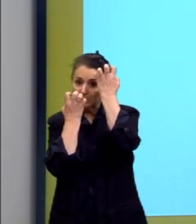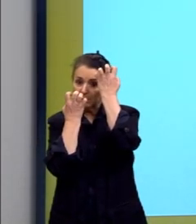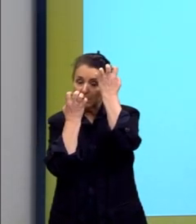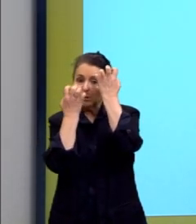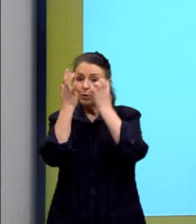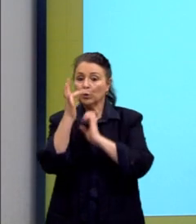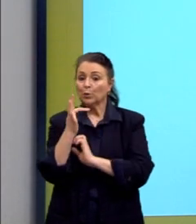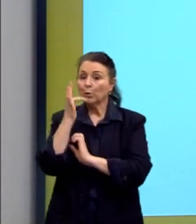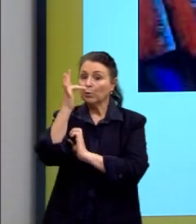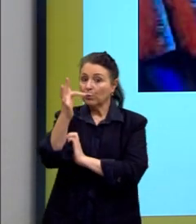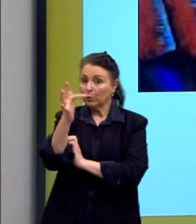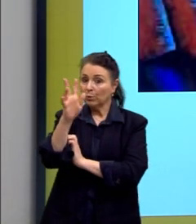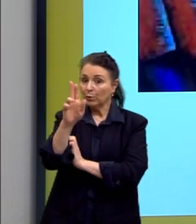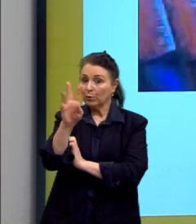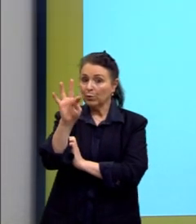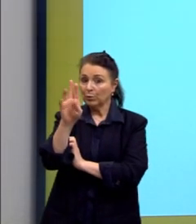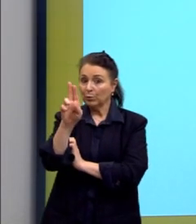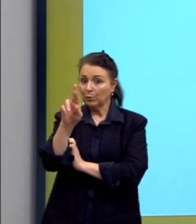Futurismo,